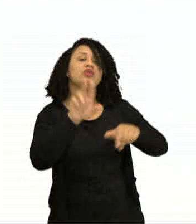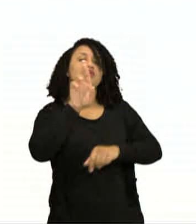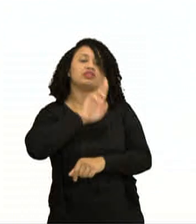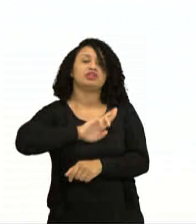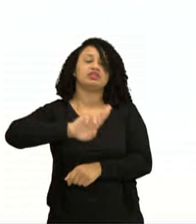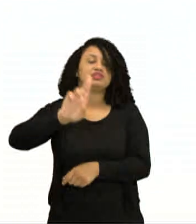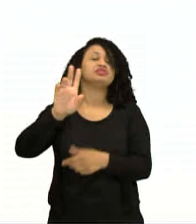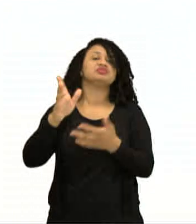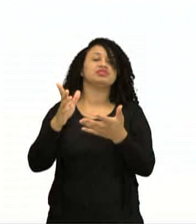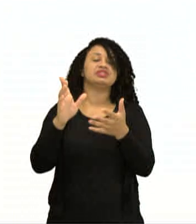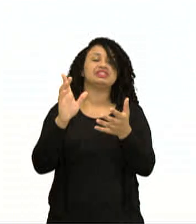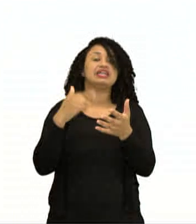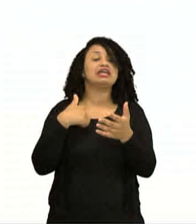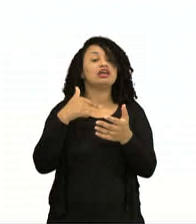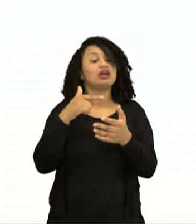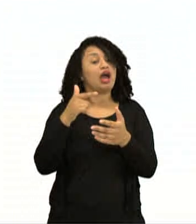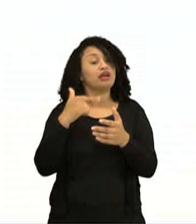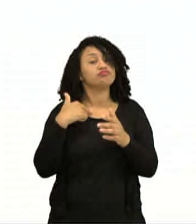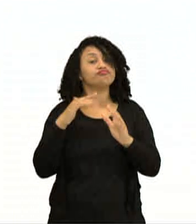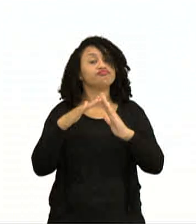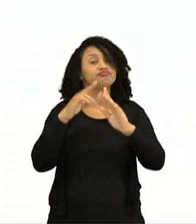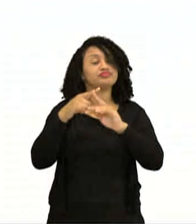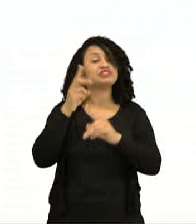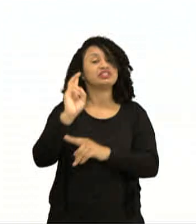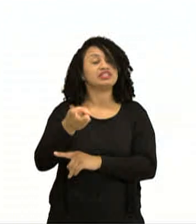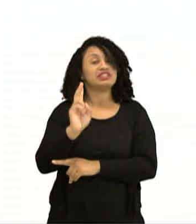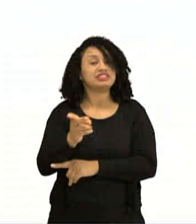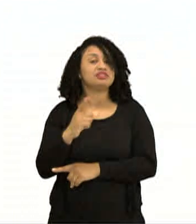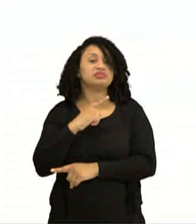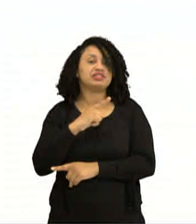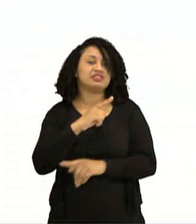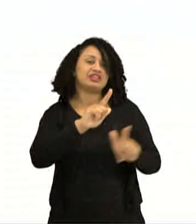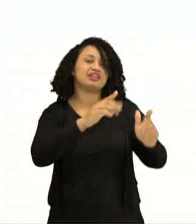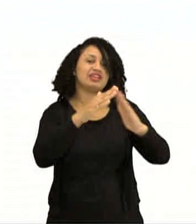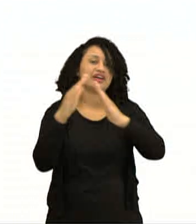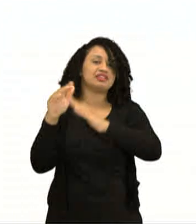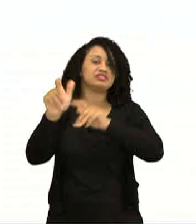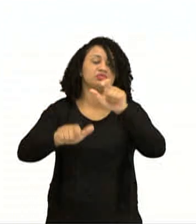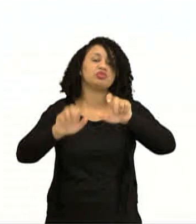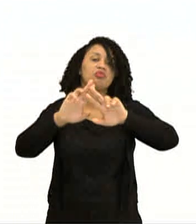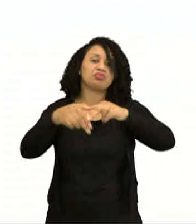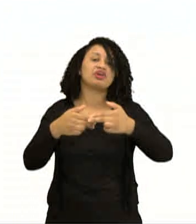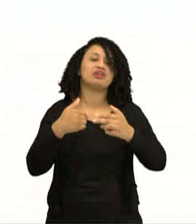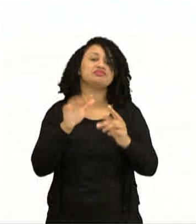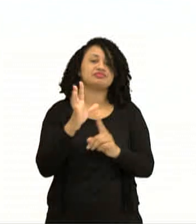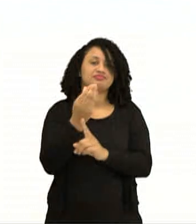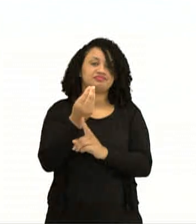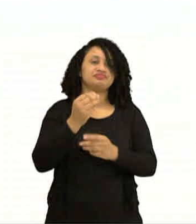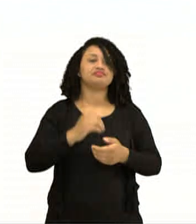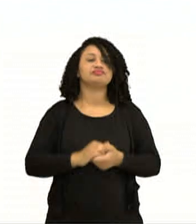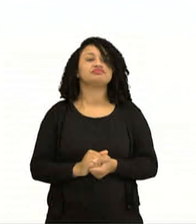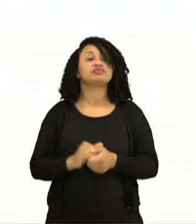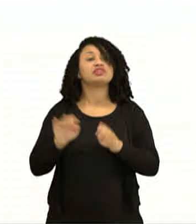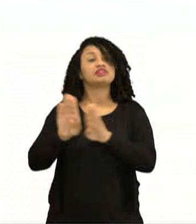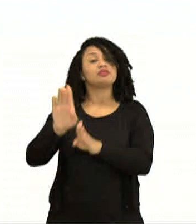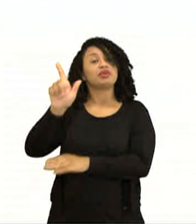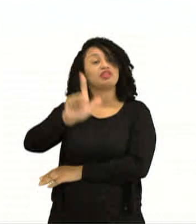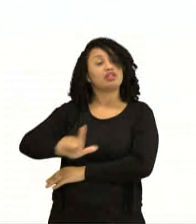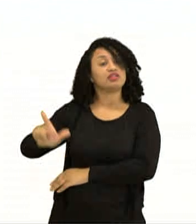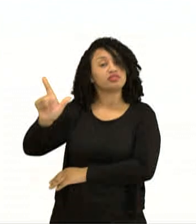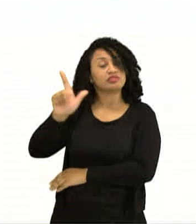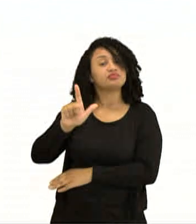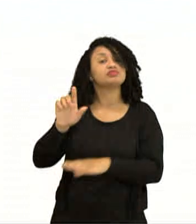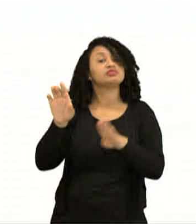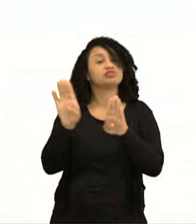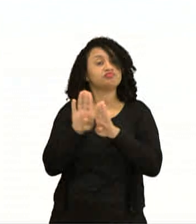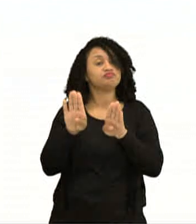se fazer presente a partir da arte. Tudo bem? E aqui, na literatura, da mesma forma. Então, a gente vai